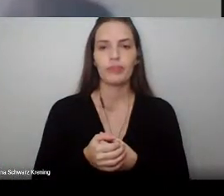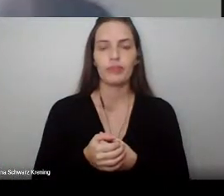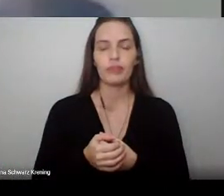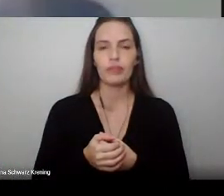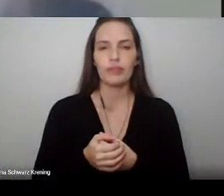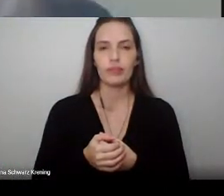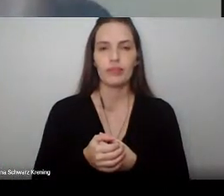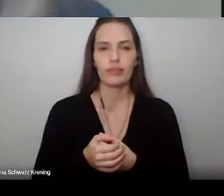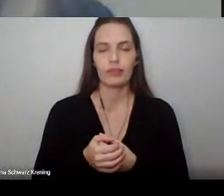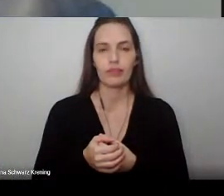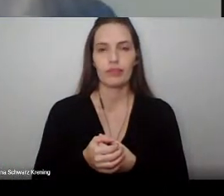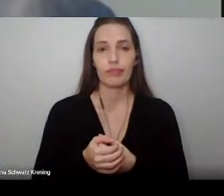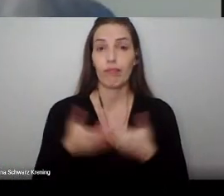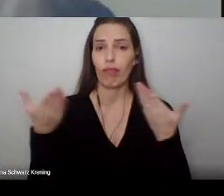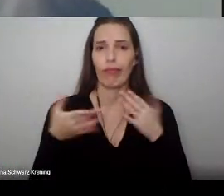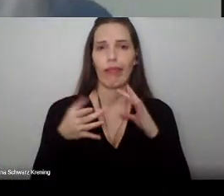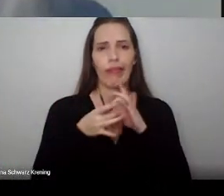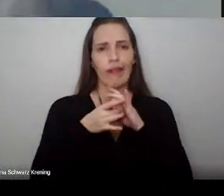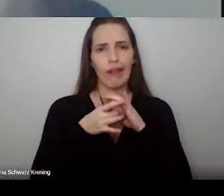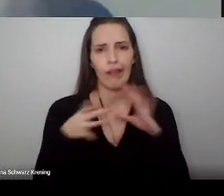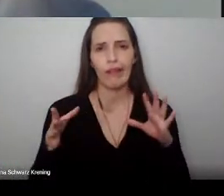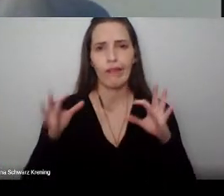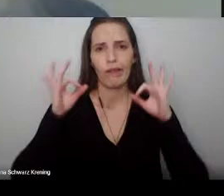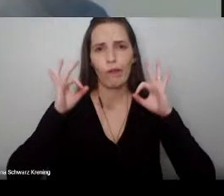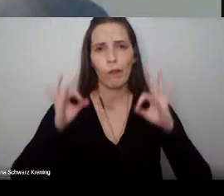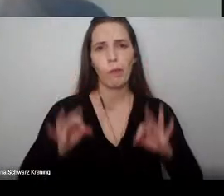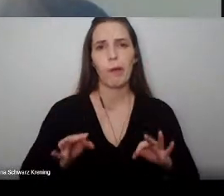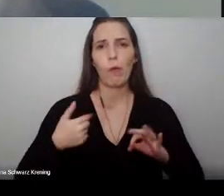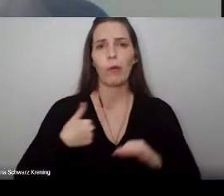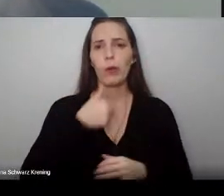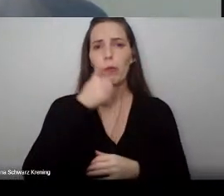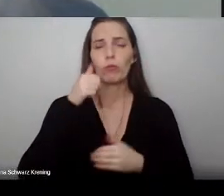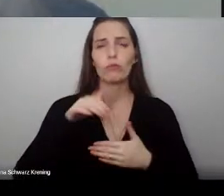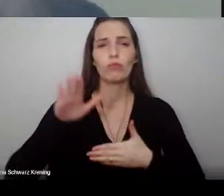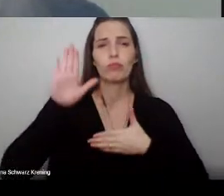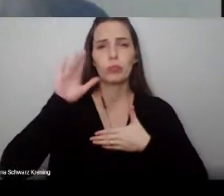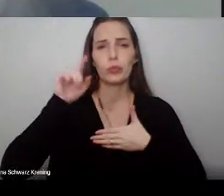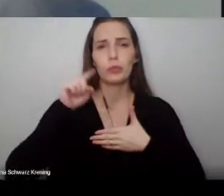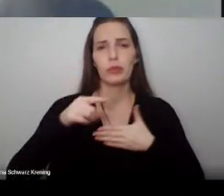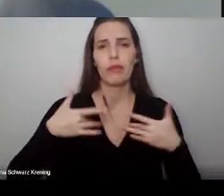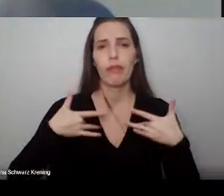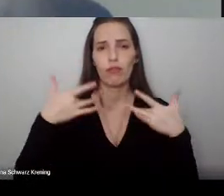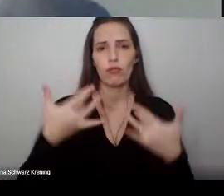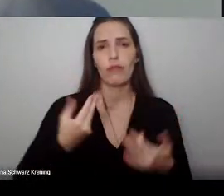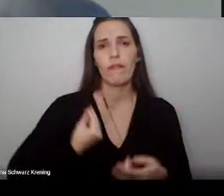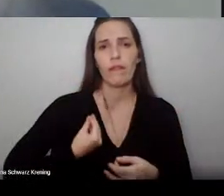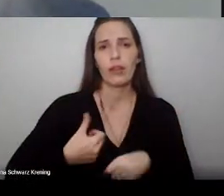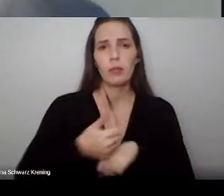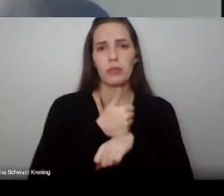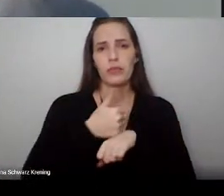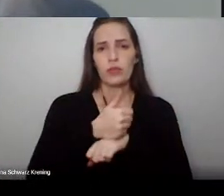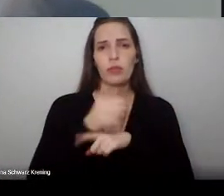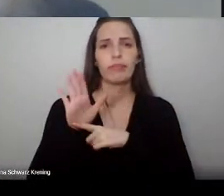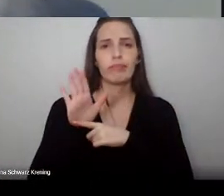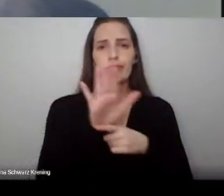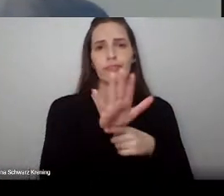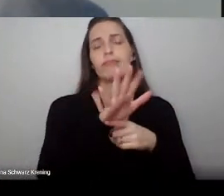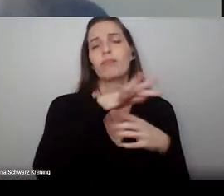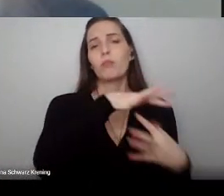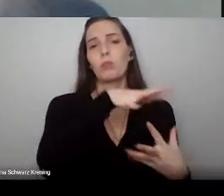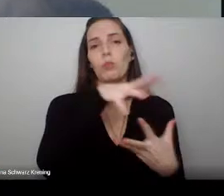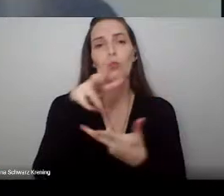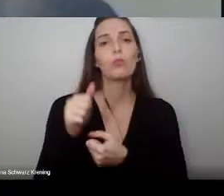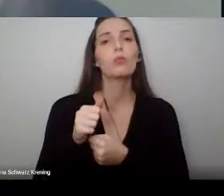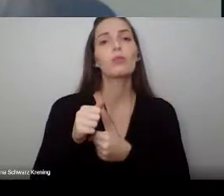Livre e solenemente, juro dedicar minha vida profissional à comunidade e promover o desenvolvimento da